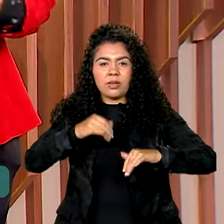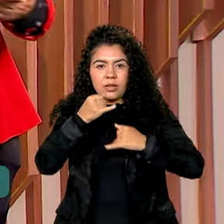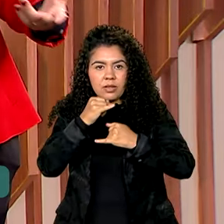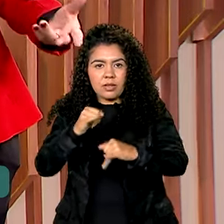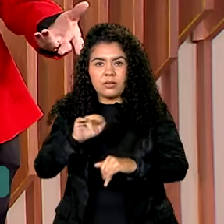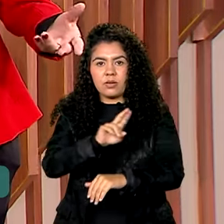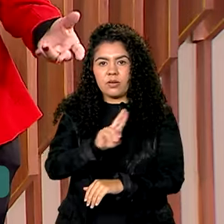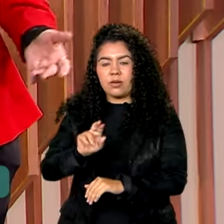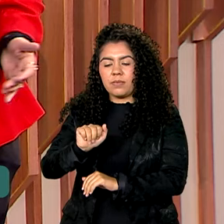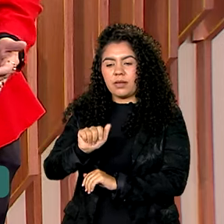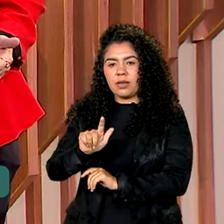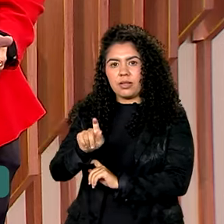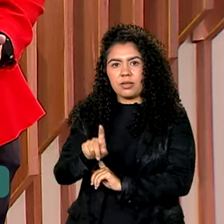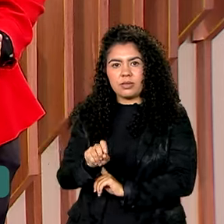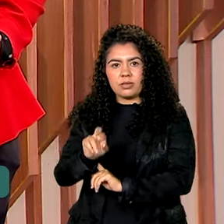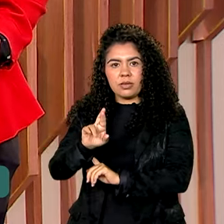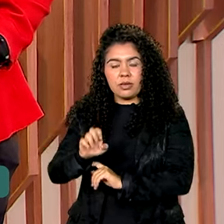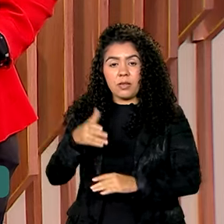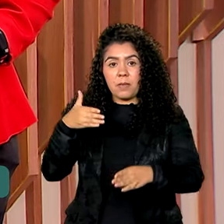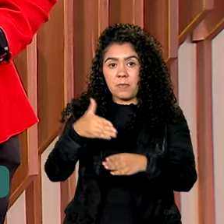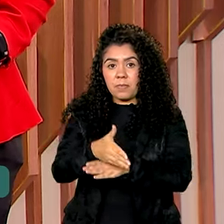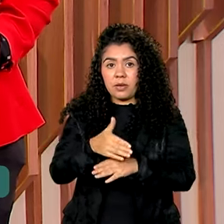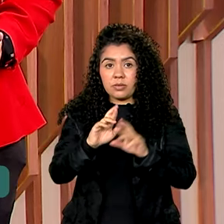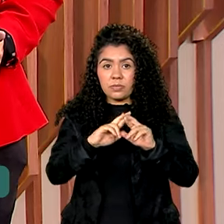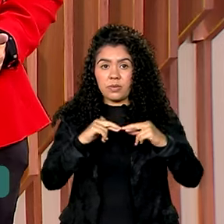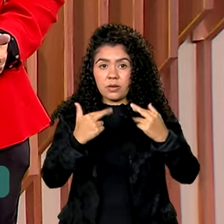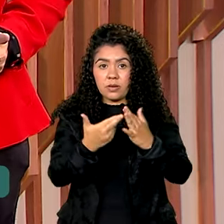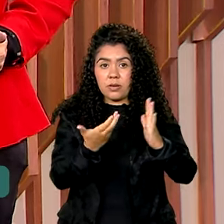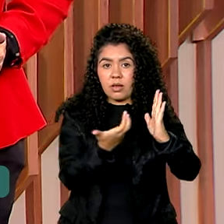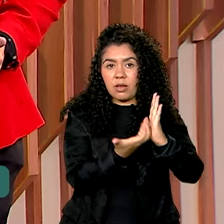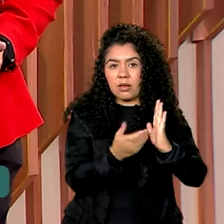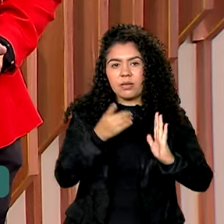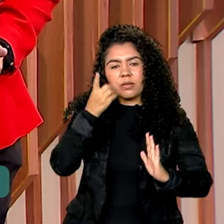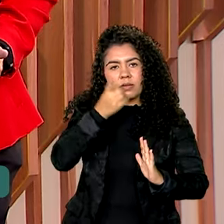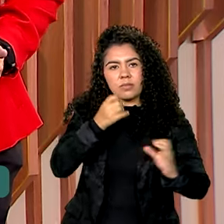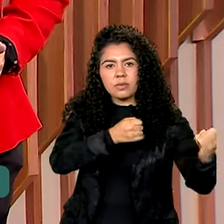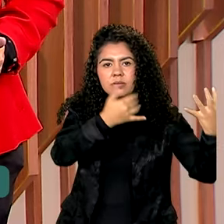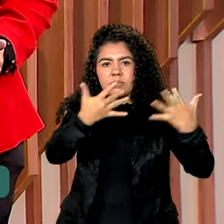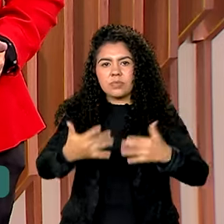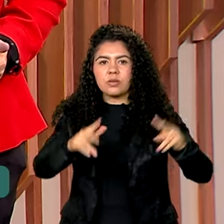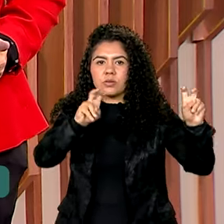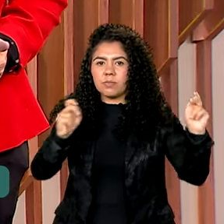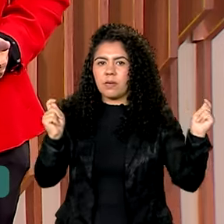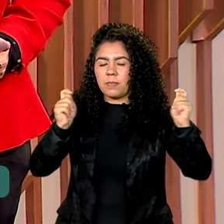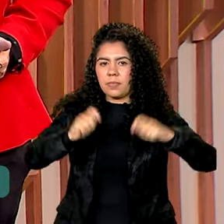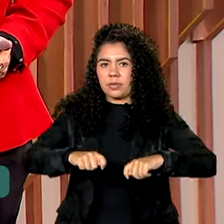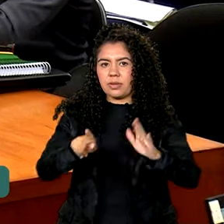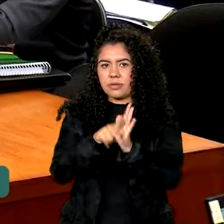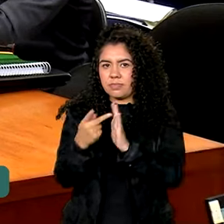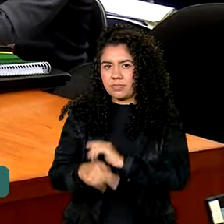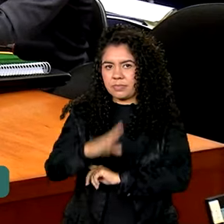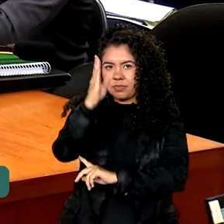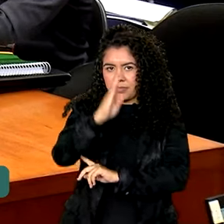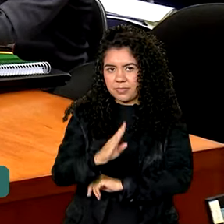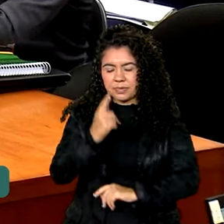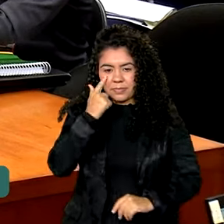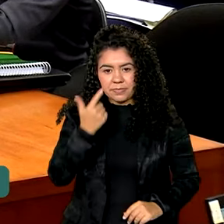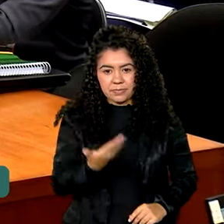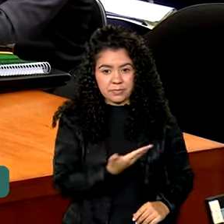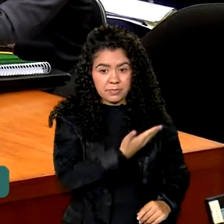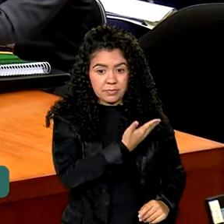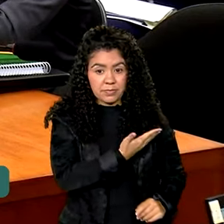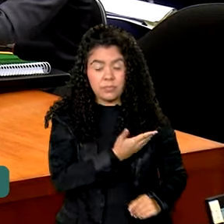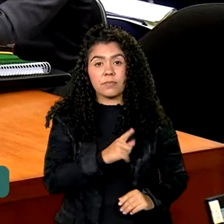participou de uma reunião na Câmara dos Deputados e destacou as potencialidades do Brasil. Na